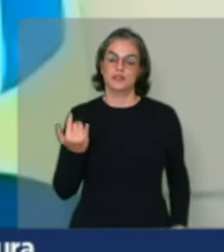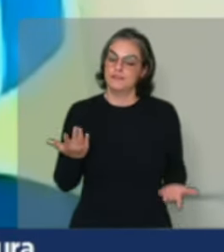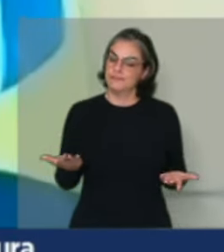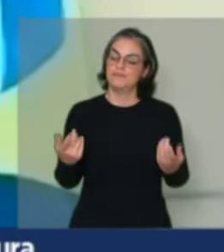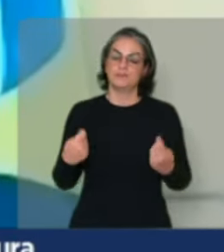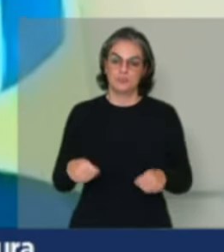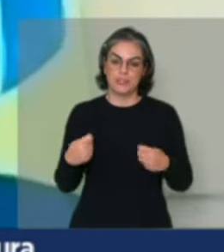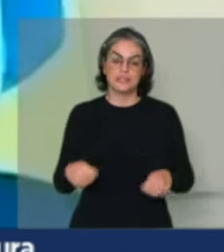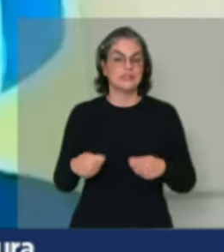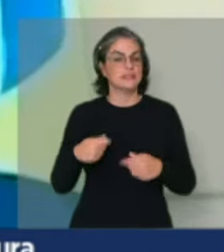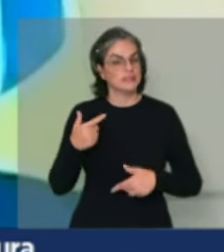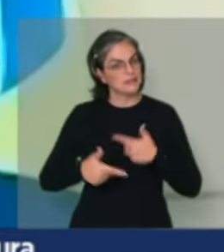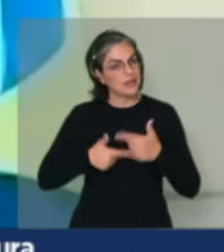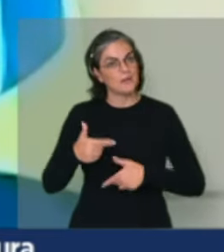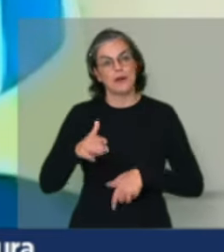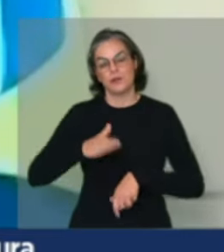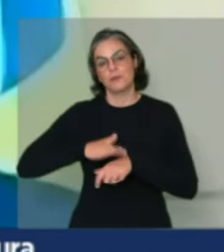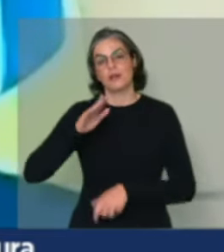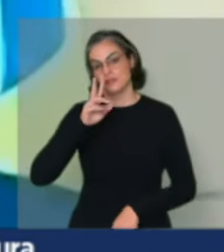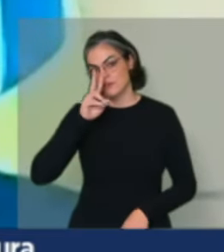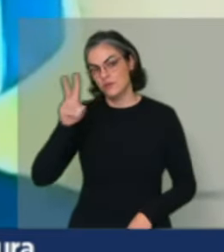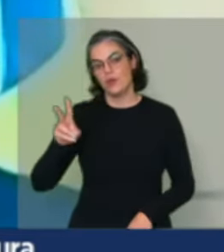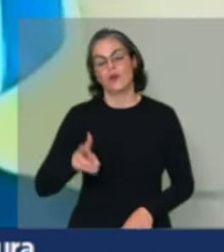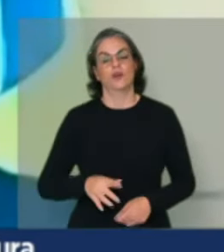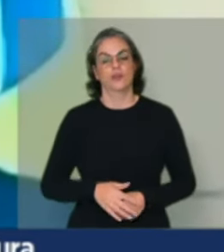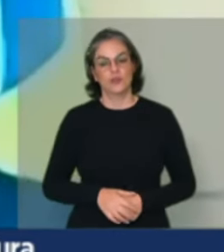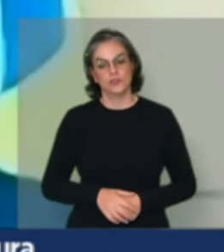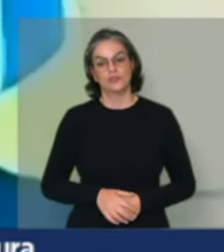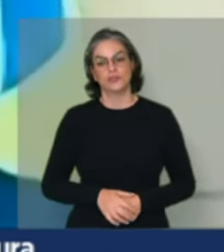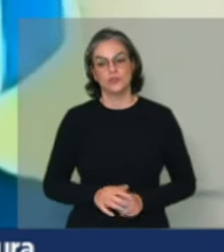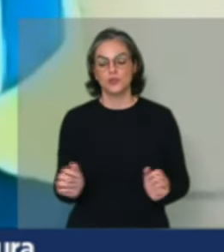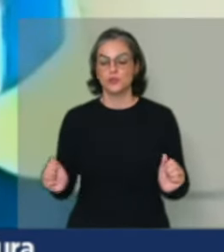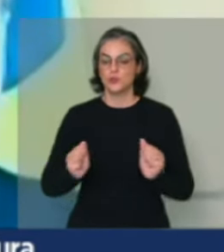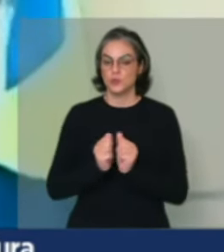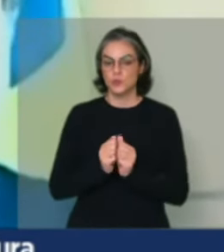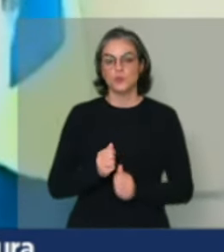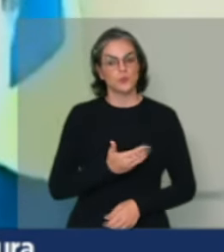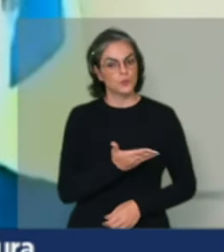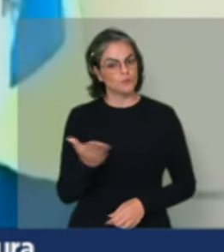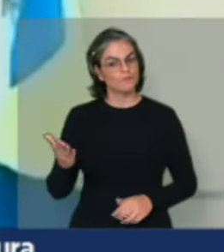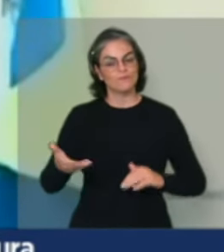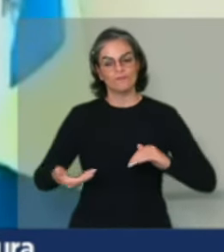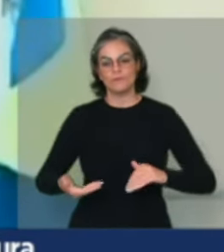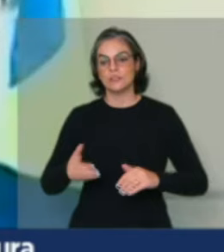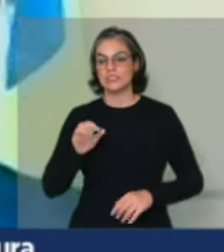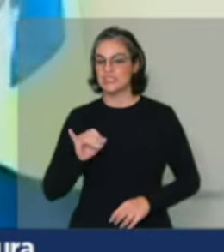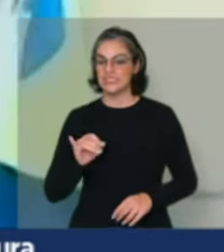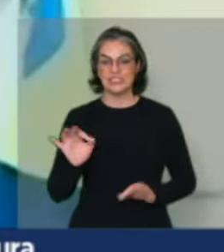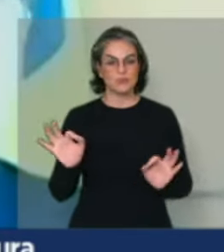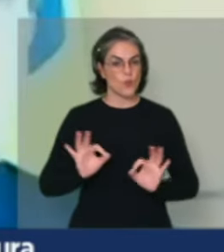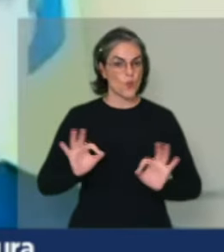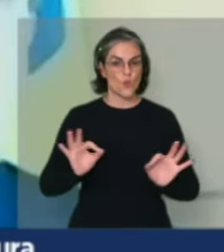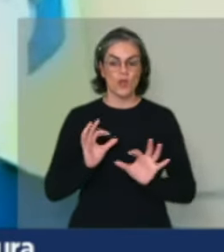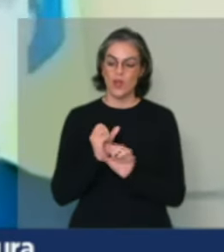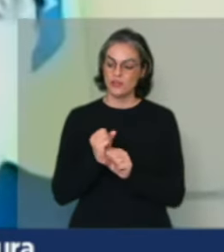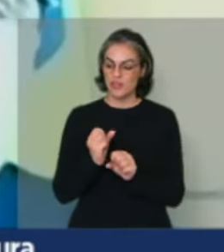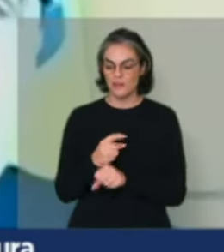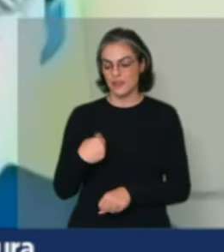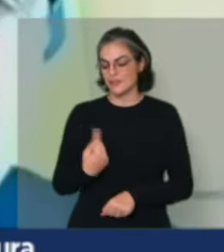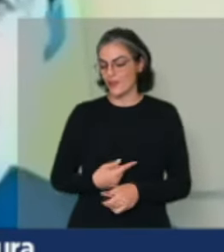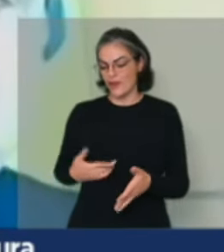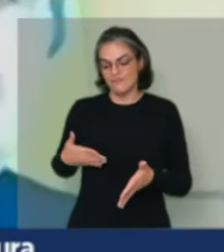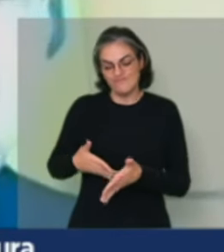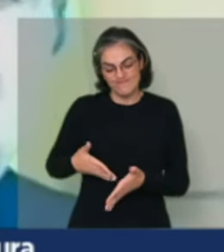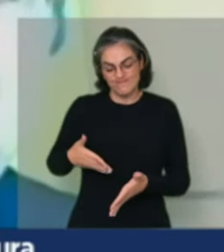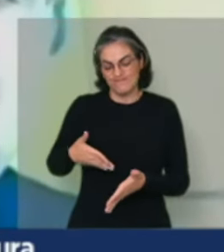cada vez mais intenso com os parlamentares, porque sem um orçamento até a gente também não anda muito. Eu sei que às